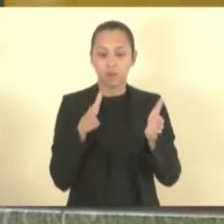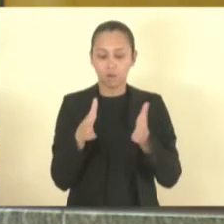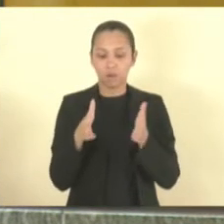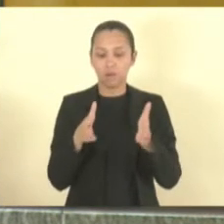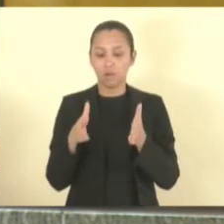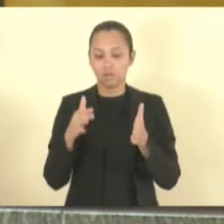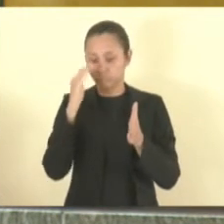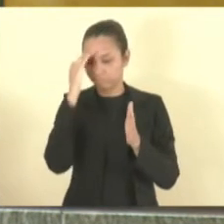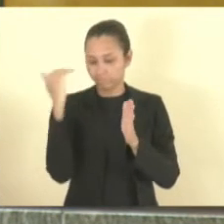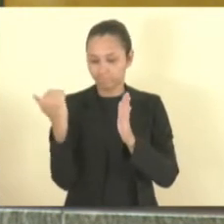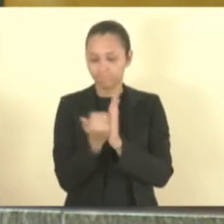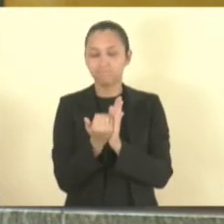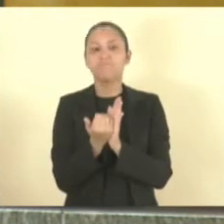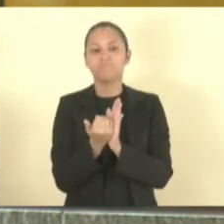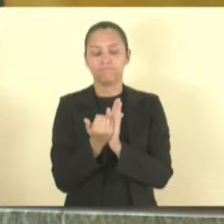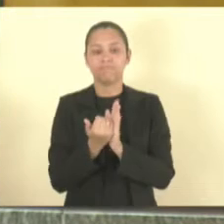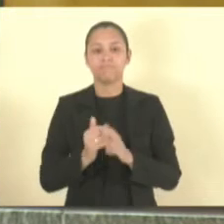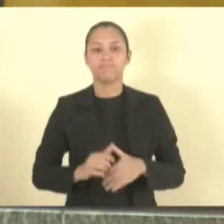recursal.